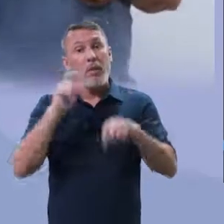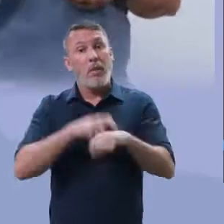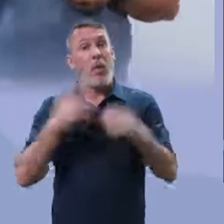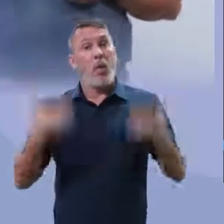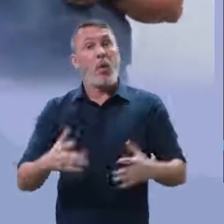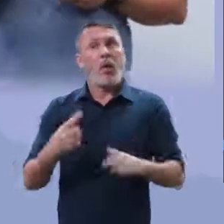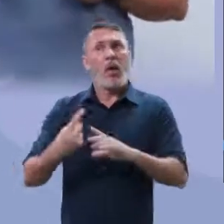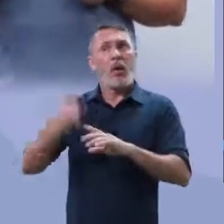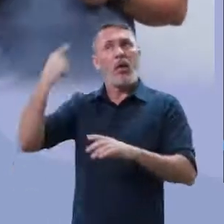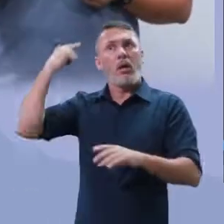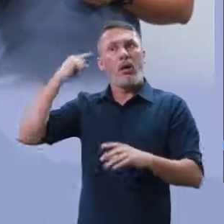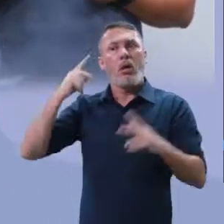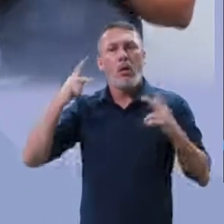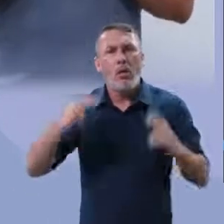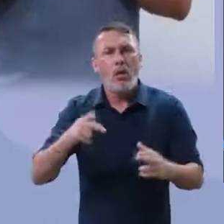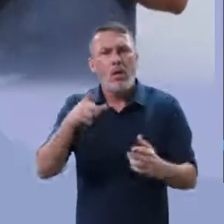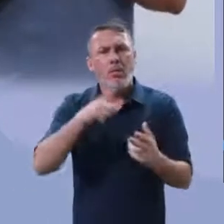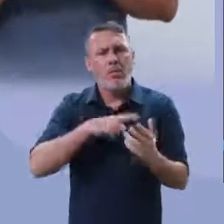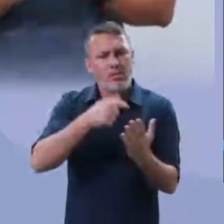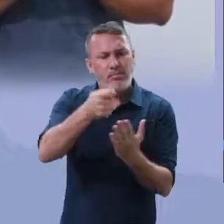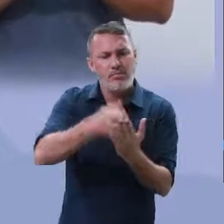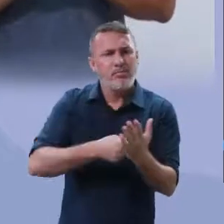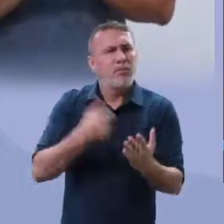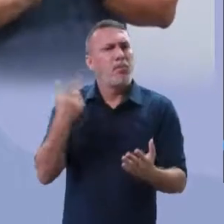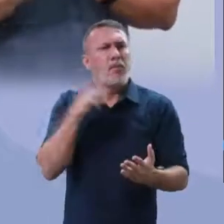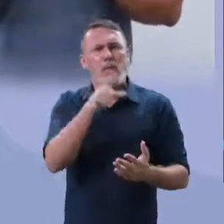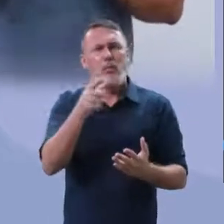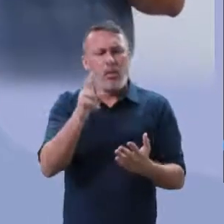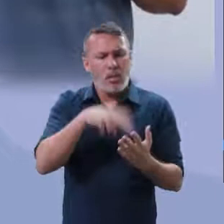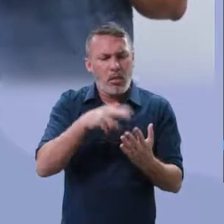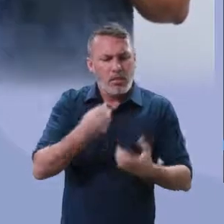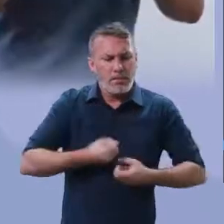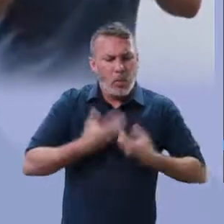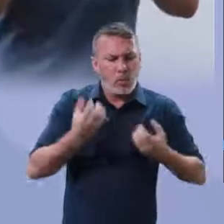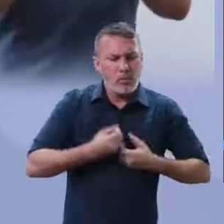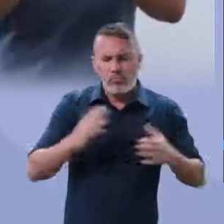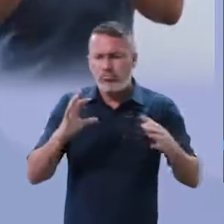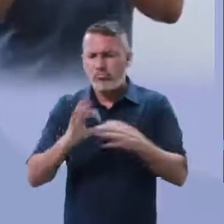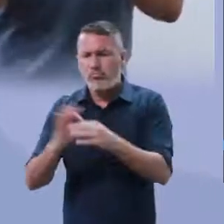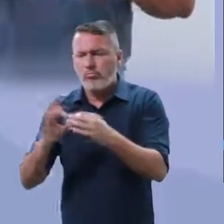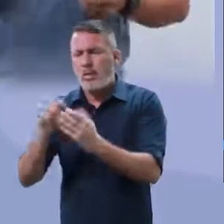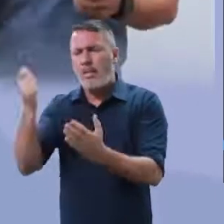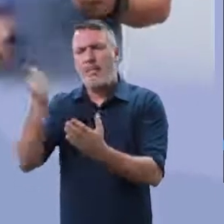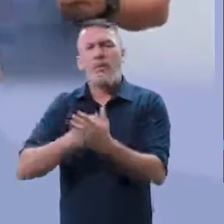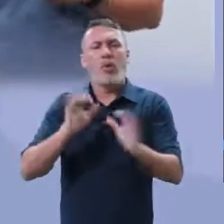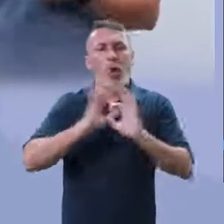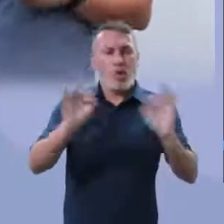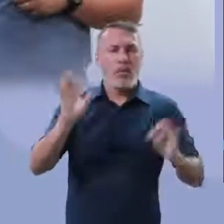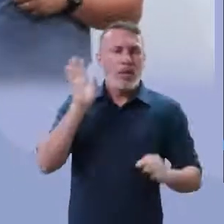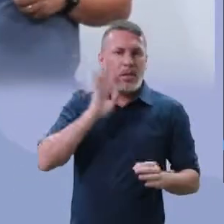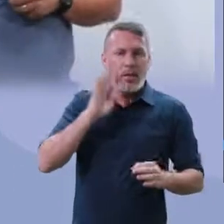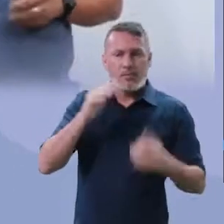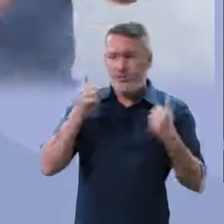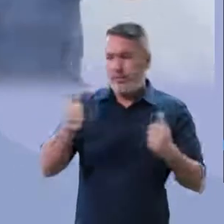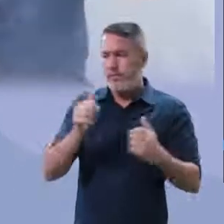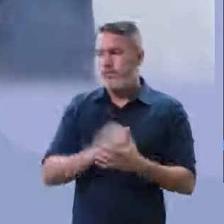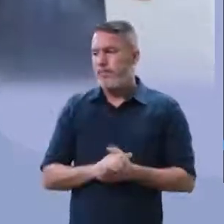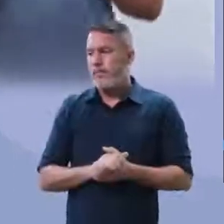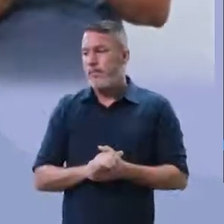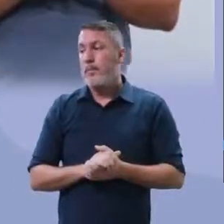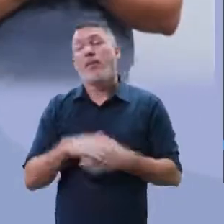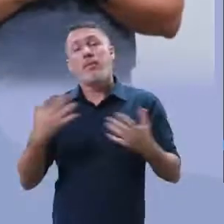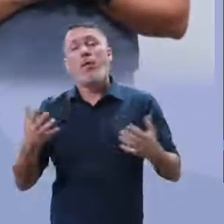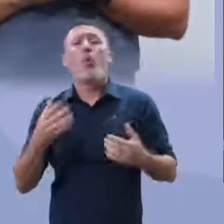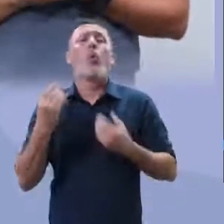fala sobre o que nós estamos passando. Repertório sociocultural produtivo. Encaixa perfeitamente com o seu tema. Beleza?